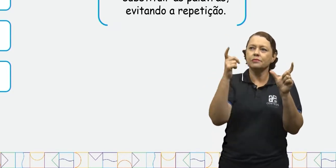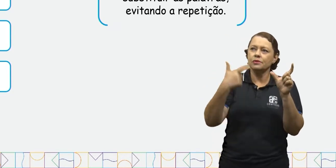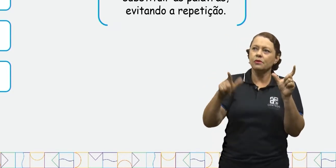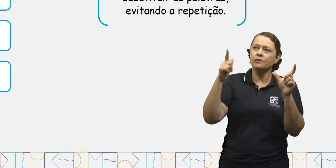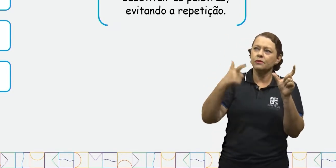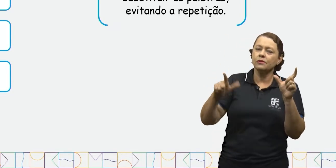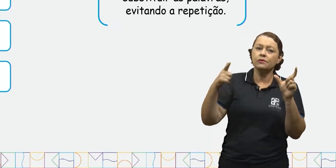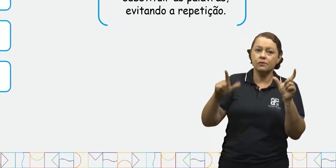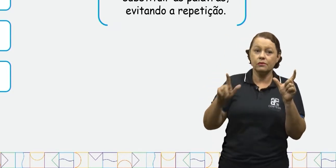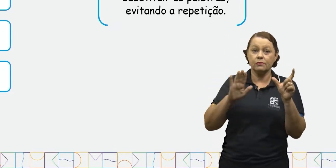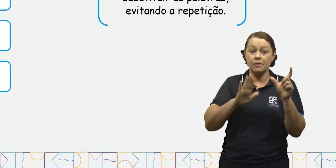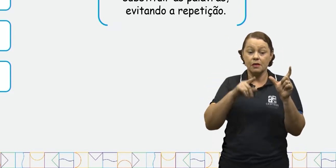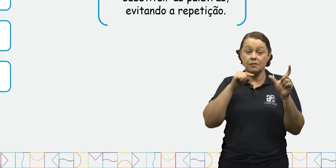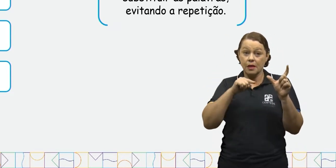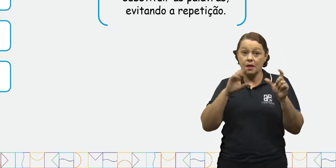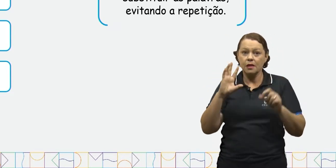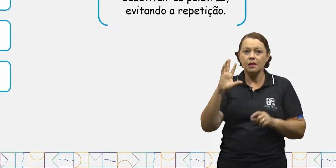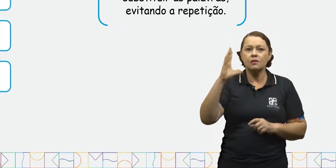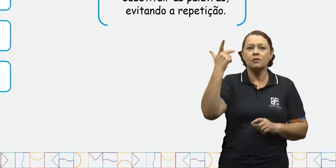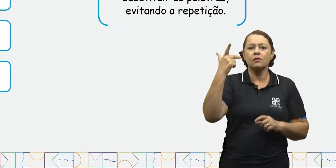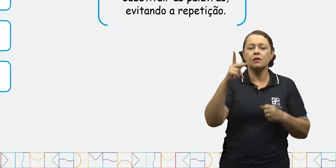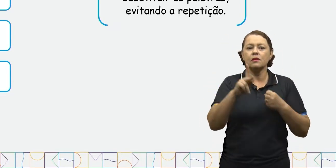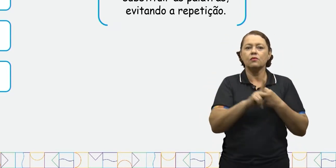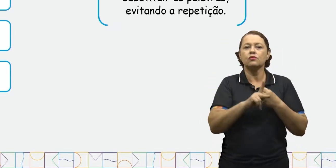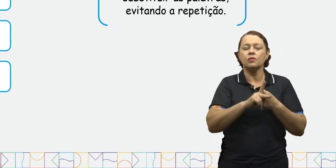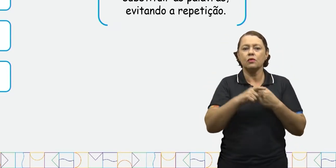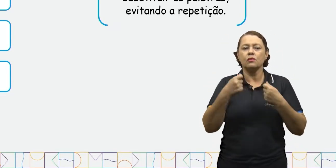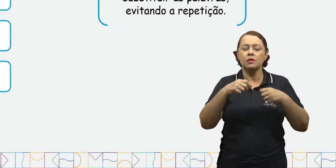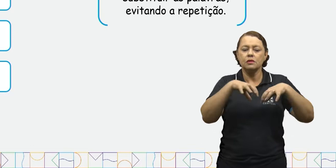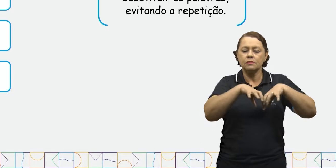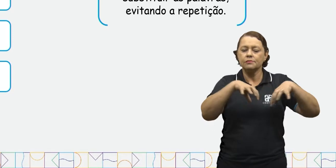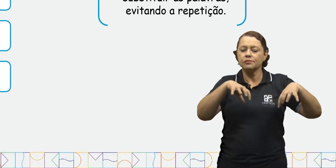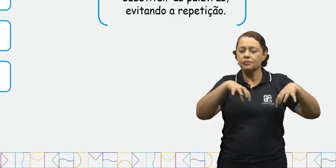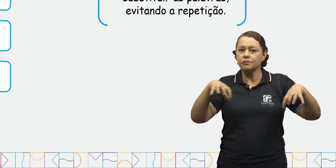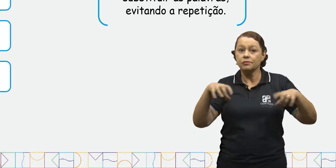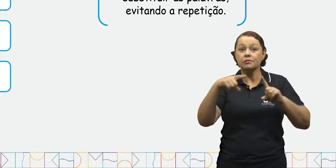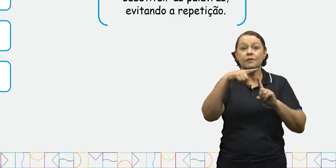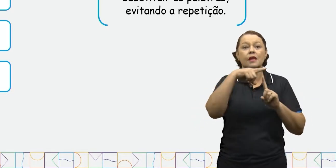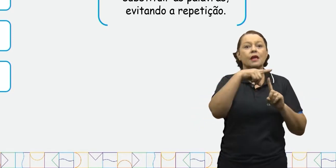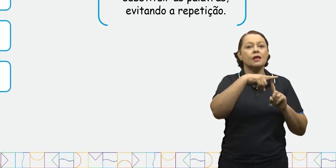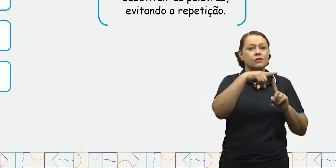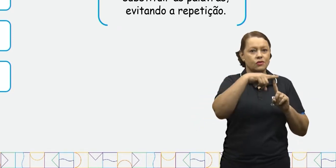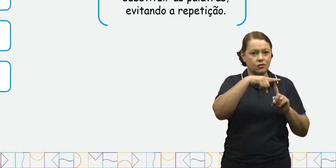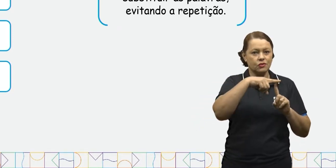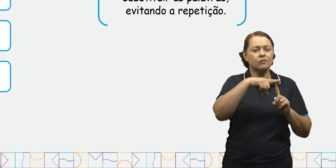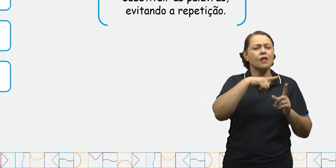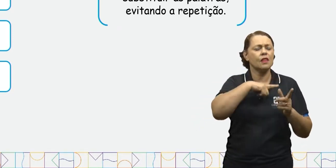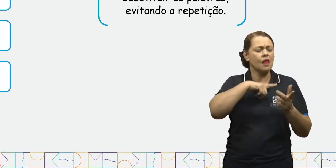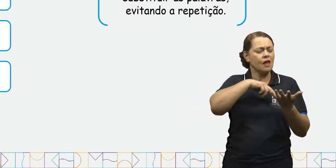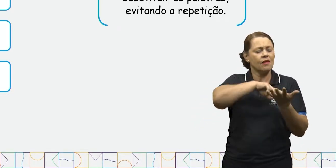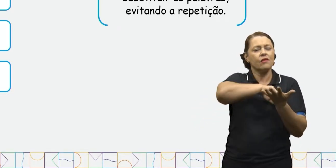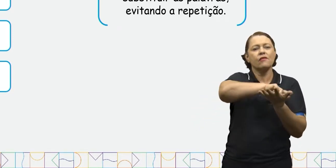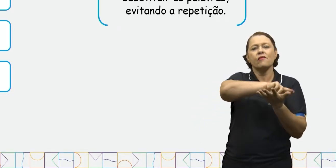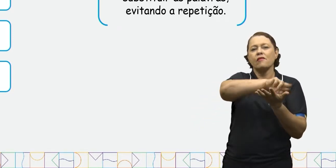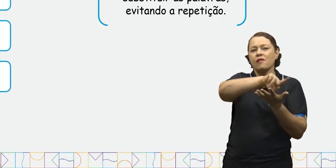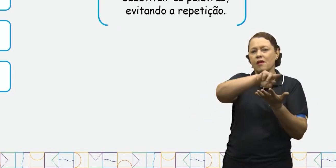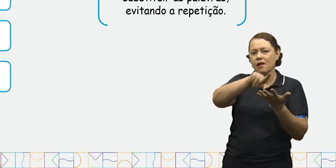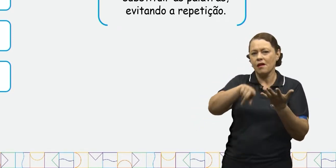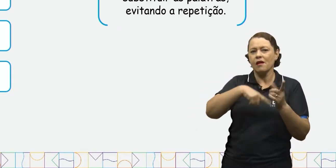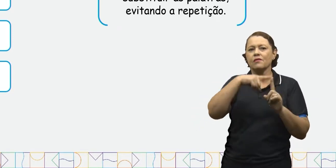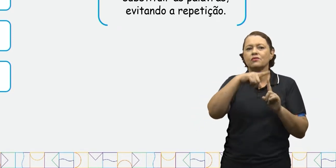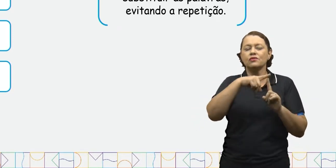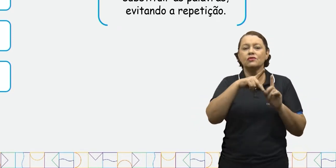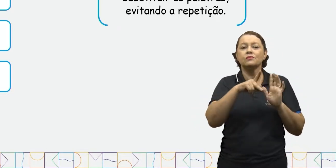essa função aconteça, os pronomes precisam ser divididos em alguns tipos. Existem diversos tipos de pronomes,